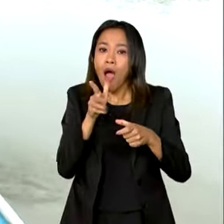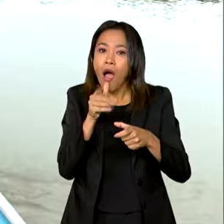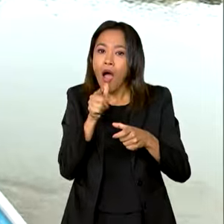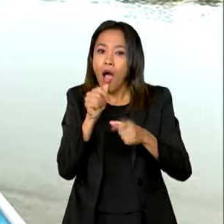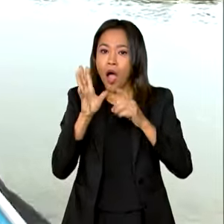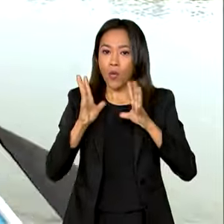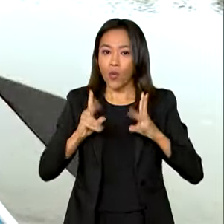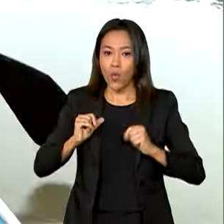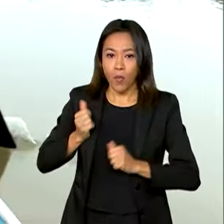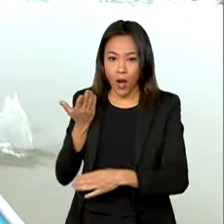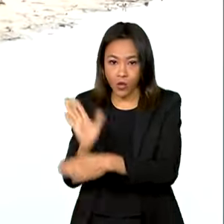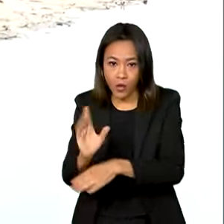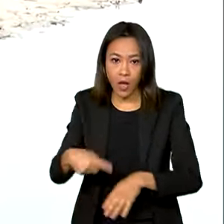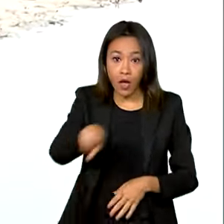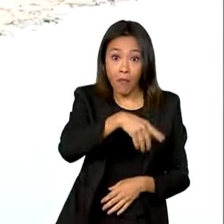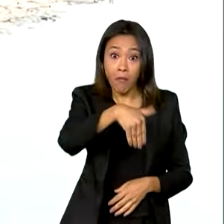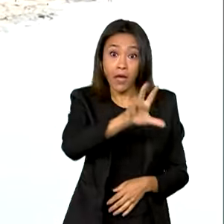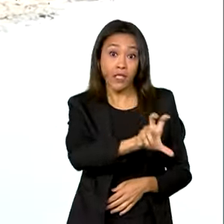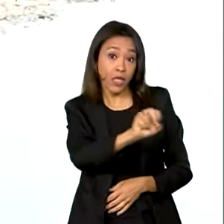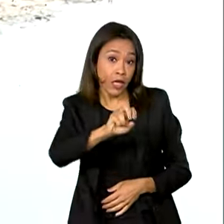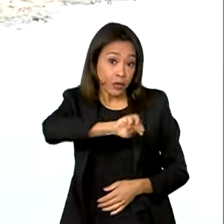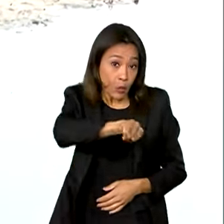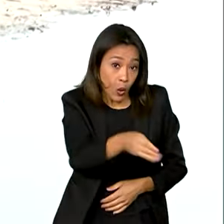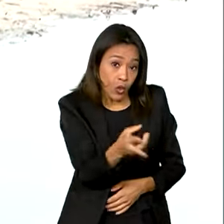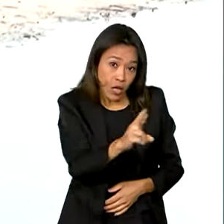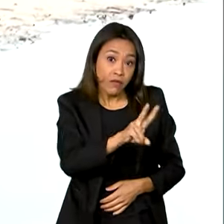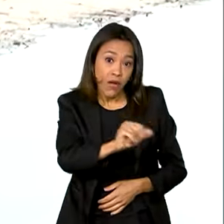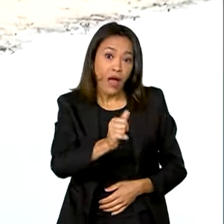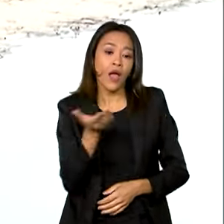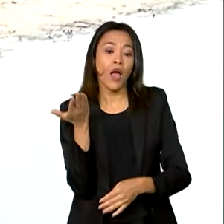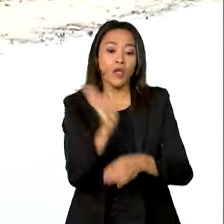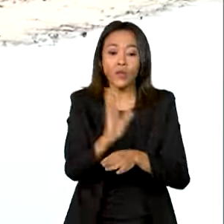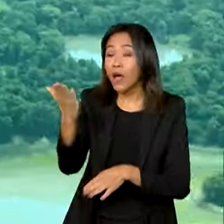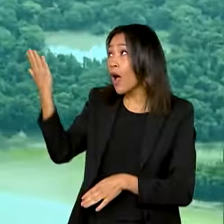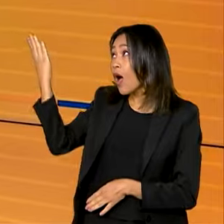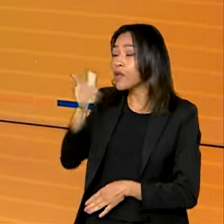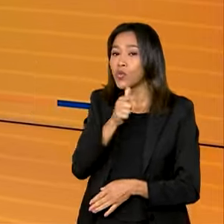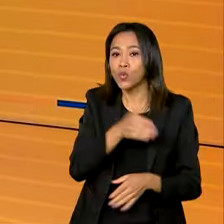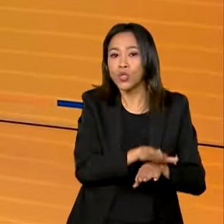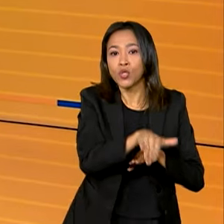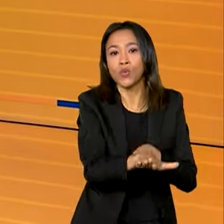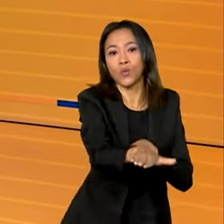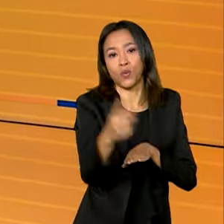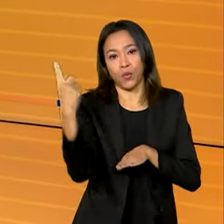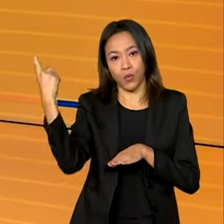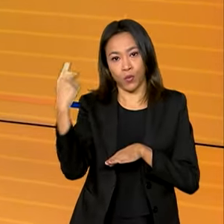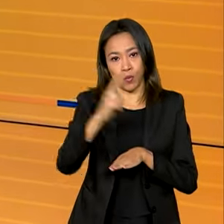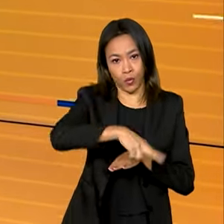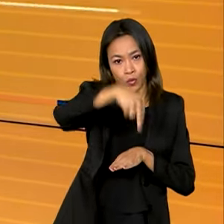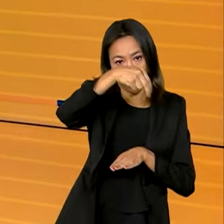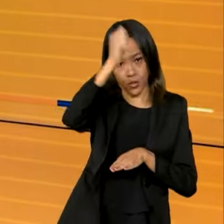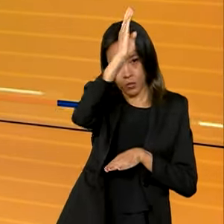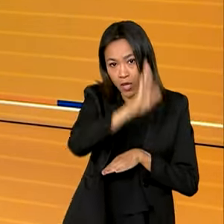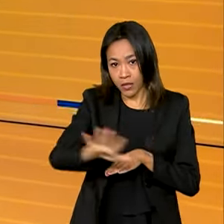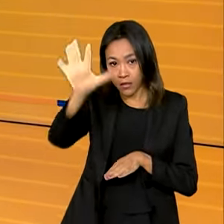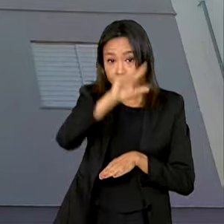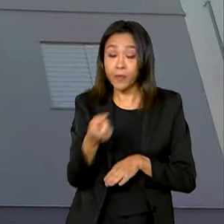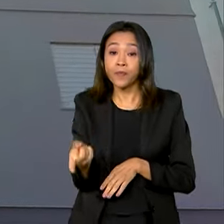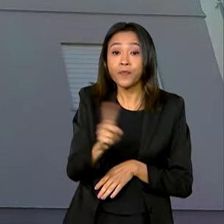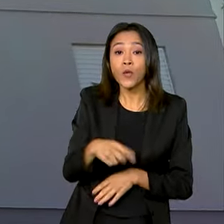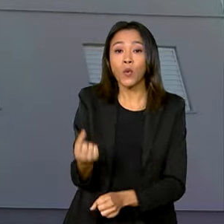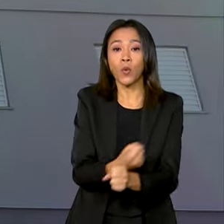500 milhões de reais vão garantir obras de dragagem em rios da região norte. Minha Casa Minha Vida,